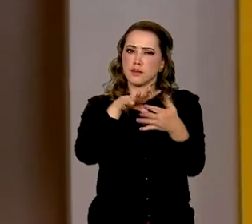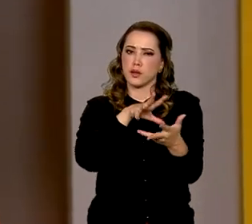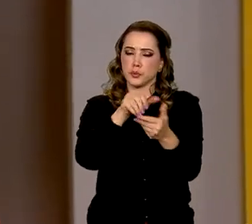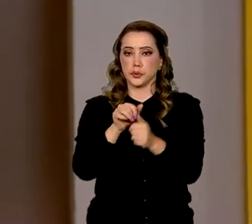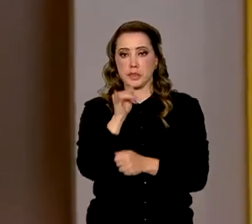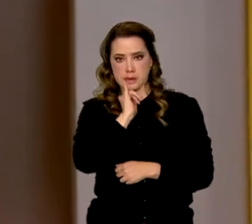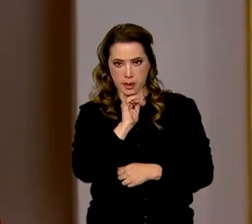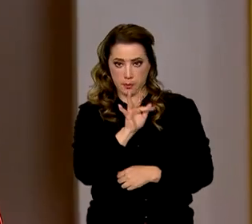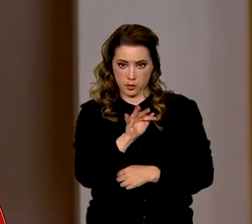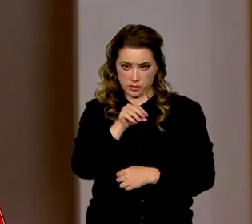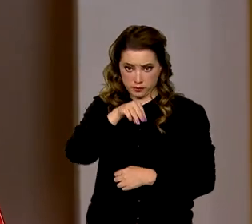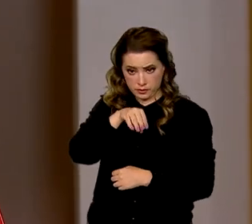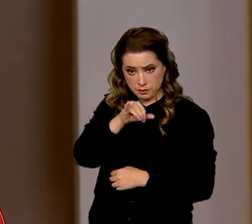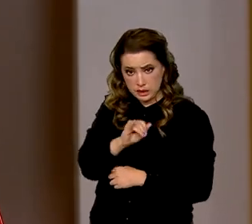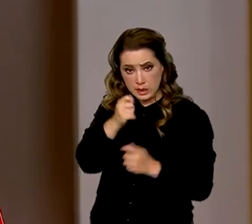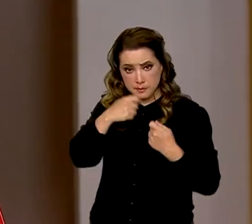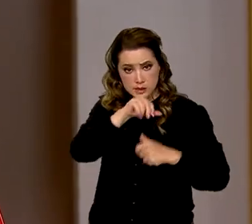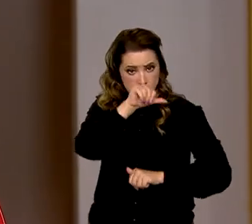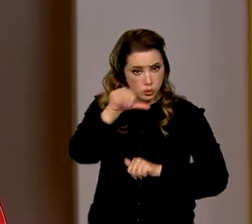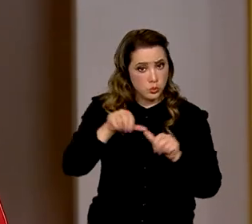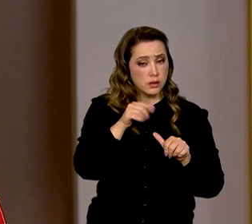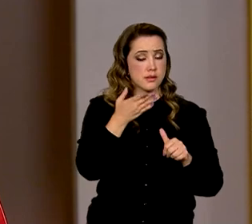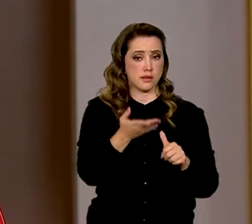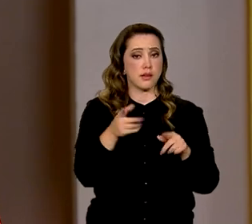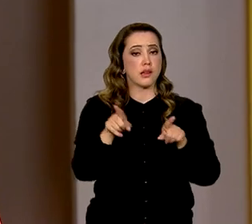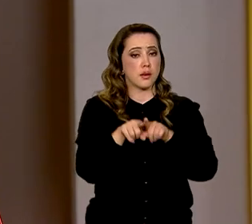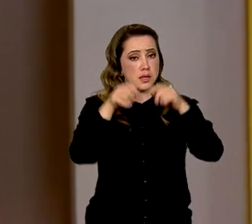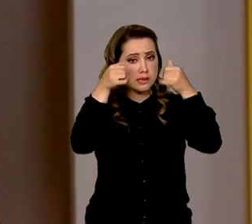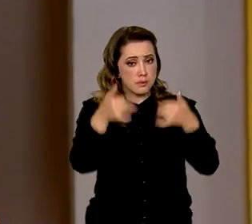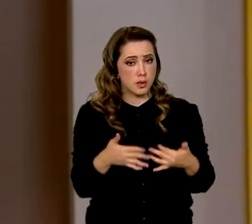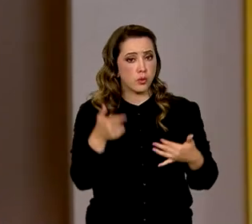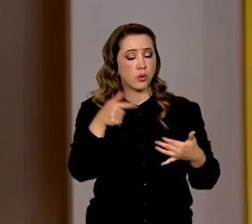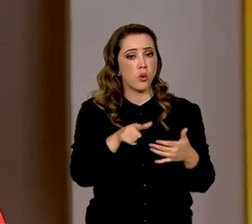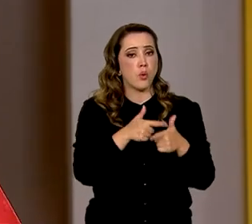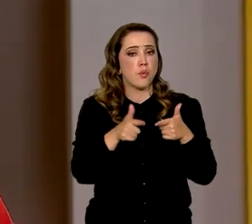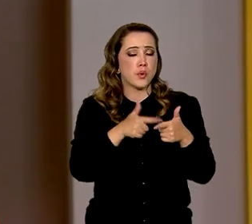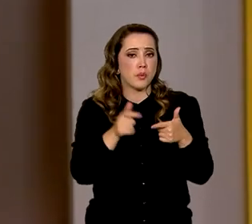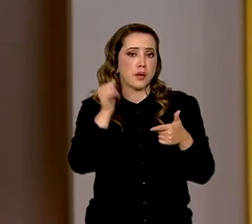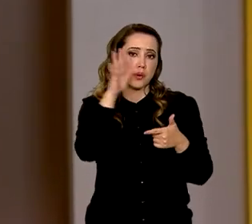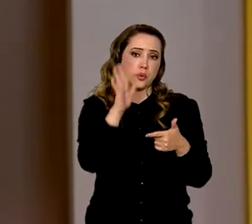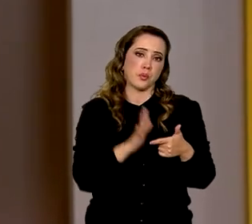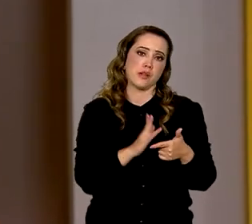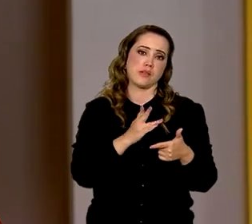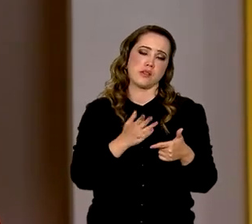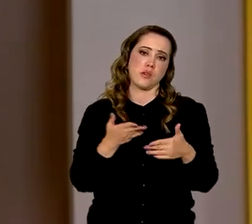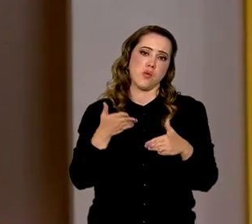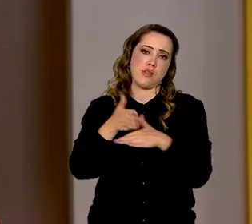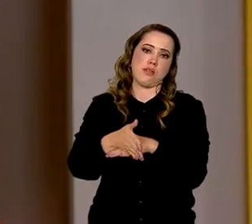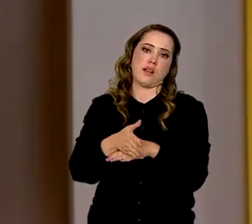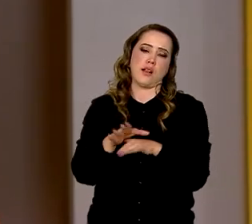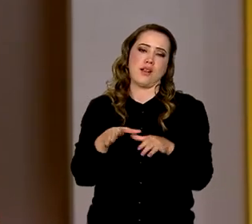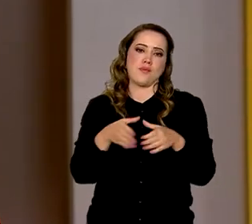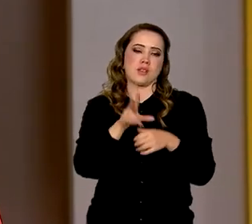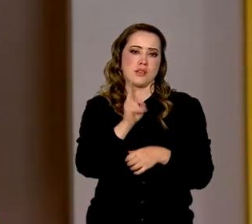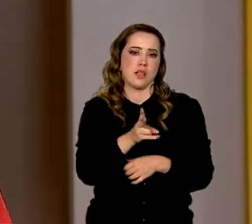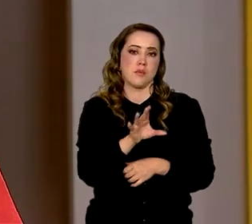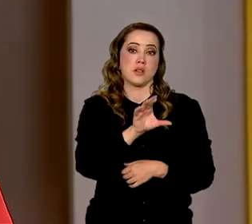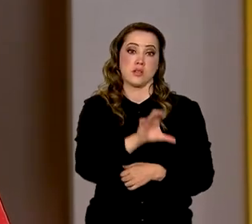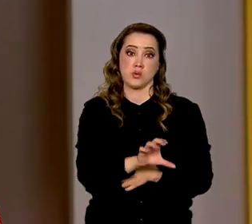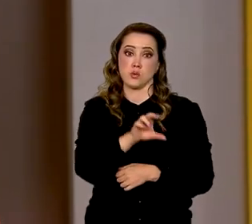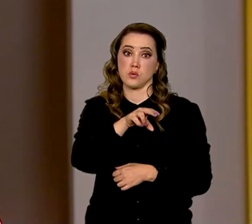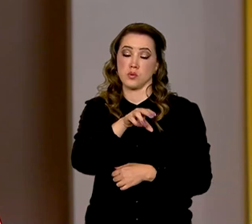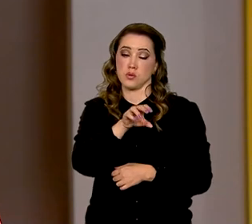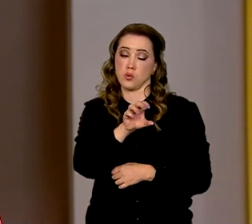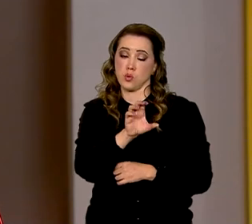Internacional, o FMI, precisa de mudanças e voltou a falar da questão do Brasil fazer parte, como membro permanente, do